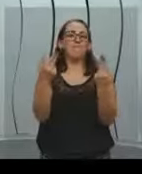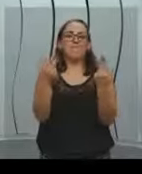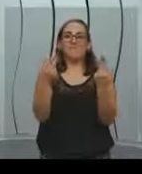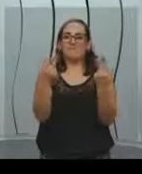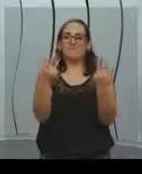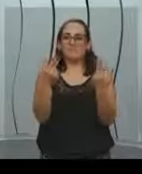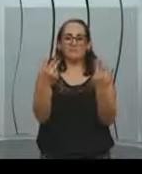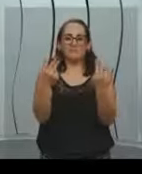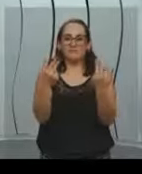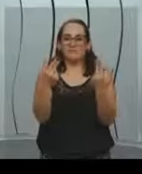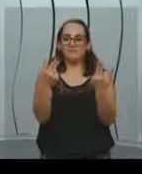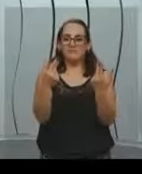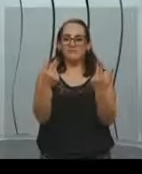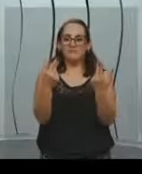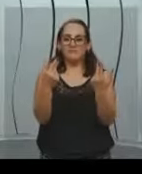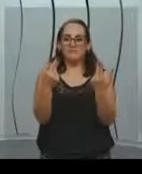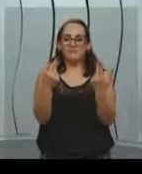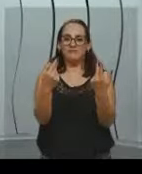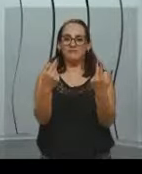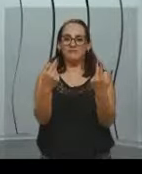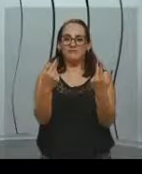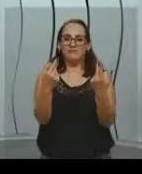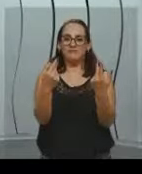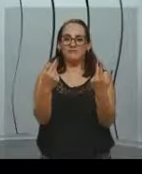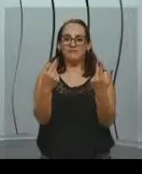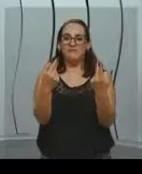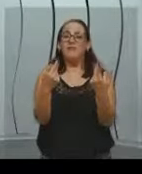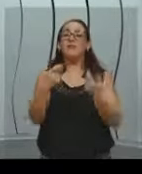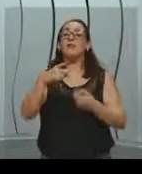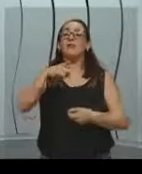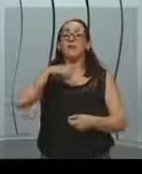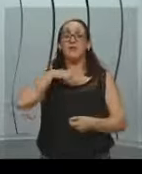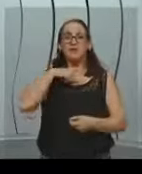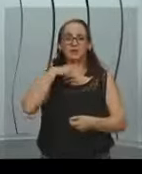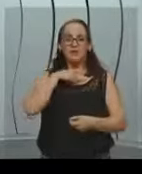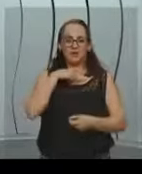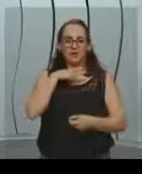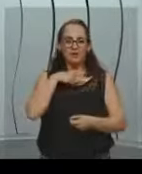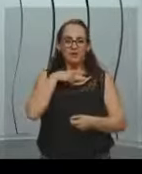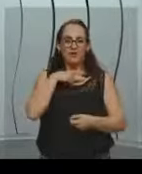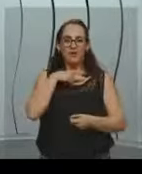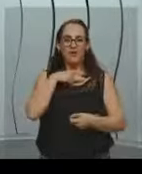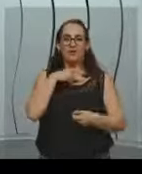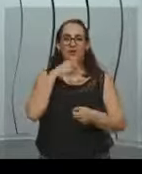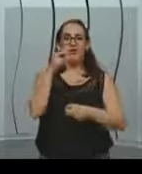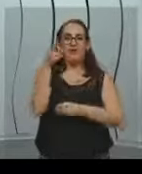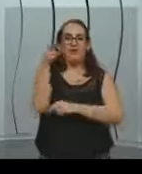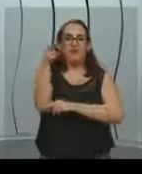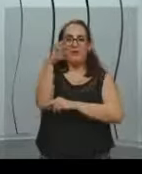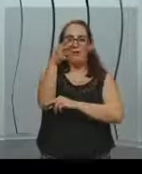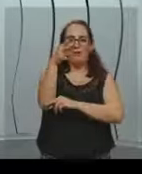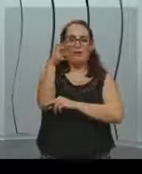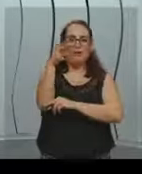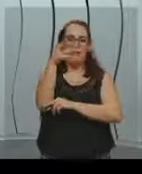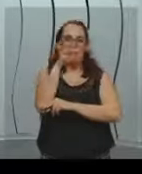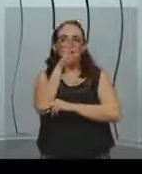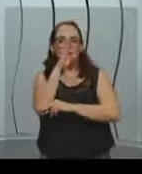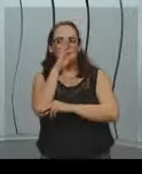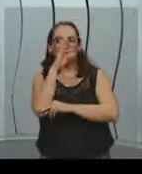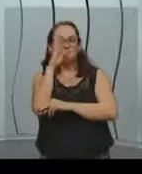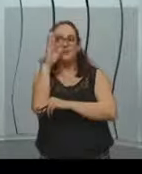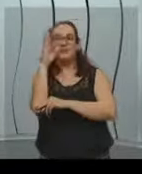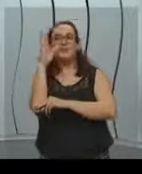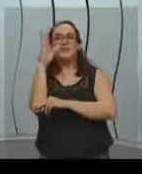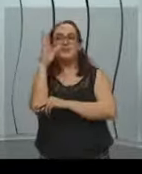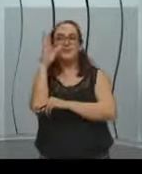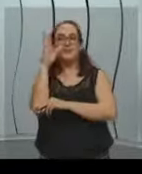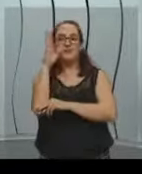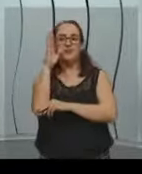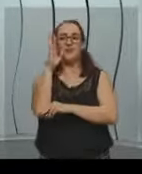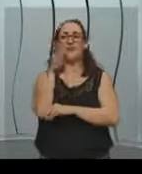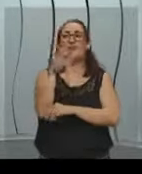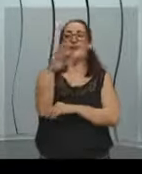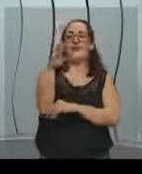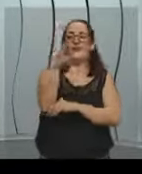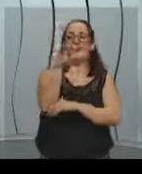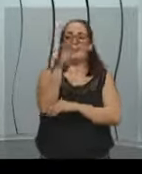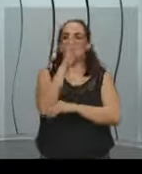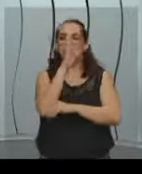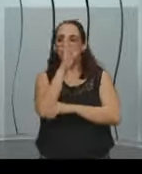um par de olhos também. Ele vai ter a câmera do olho direito e a câmera do olho esquerdo. Olha que coisa!